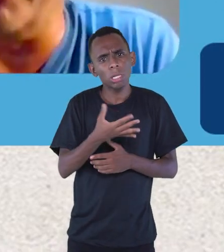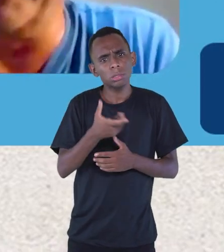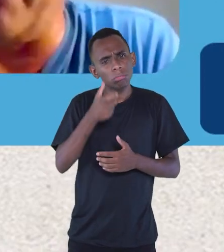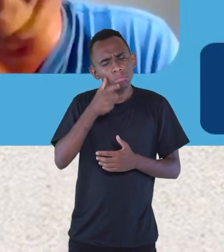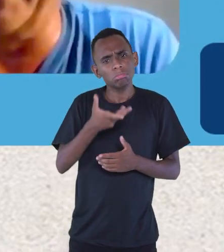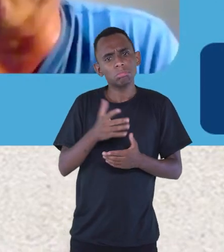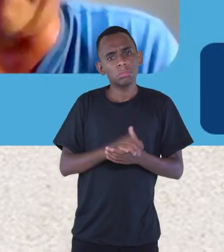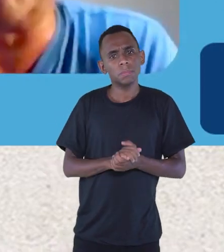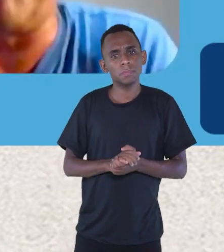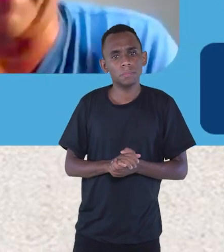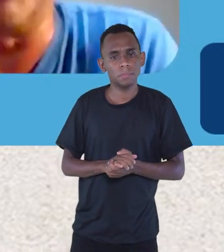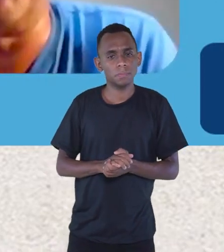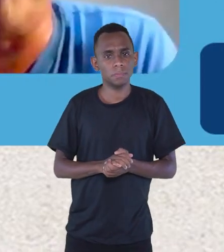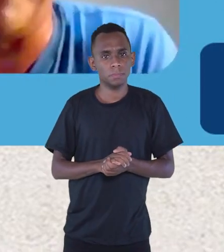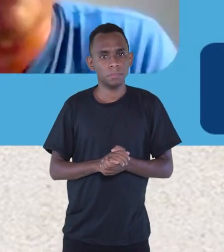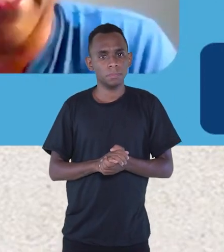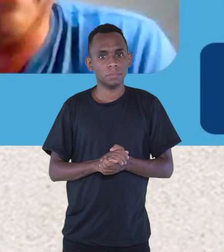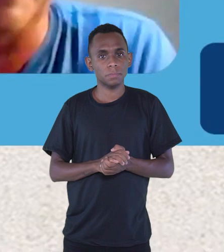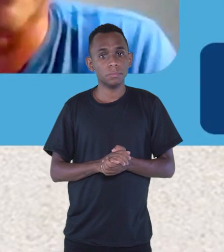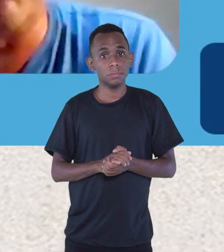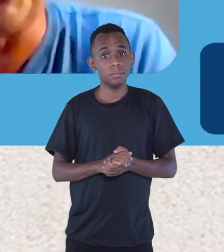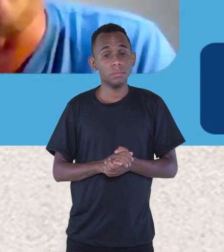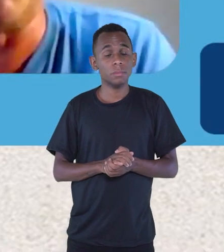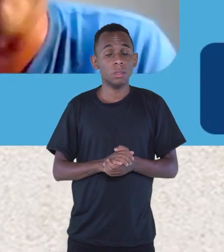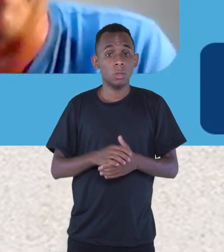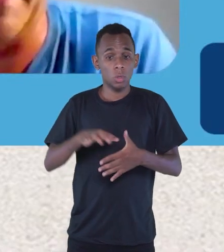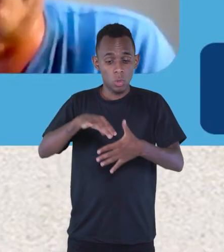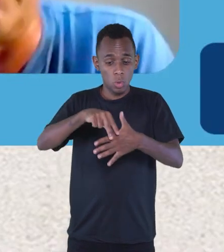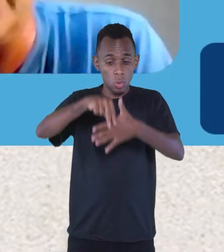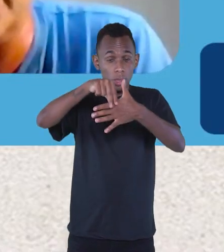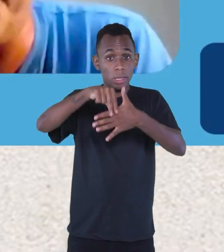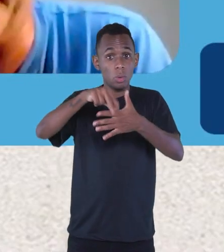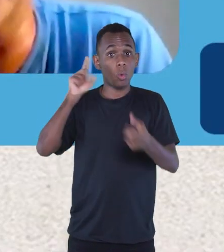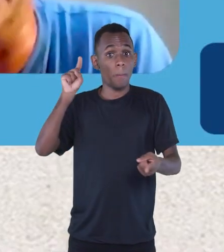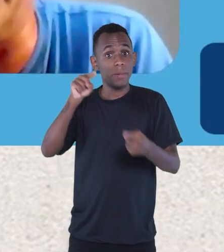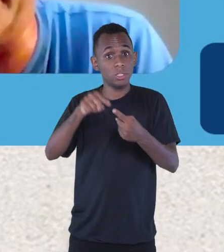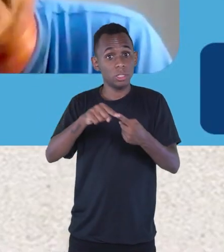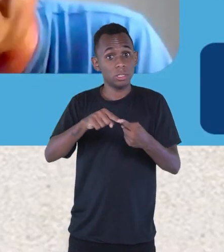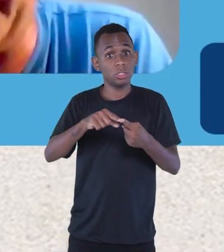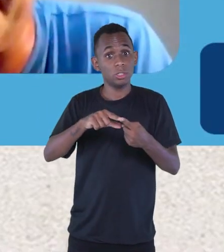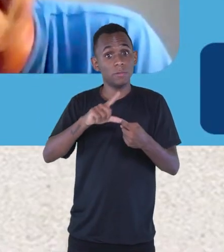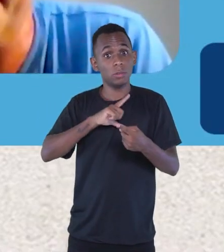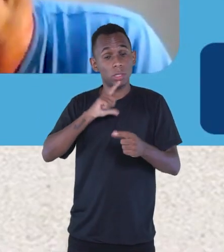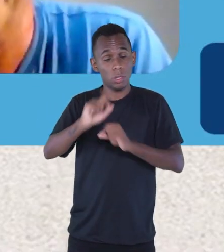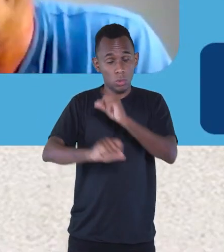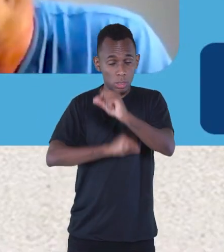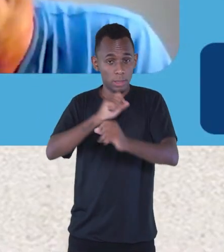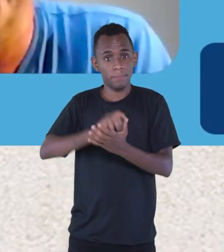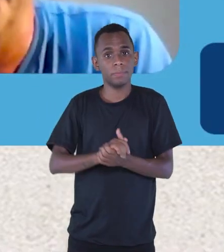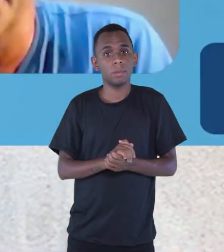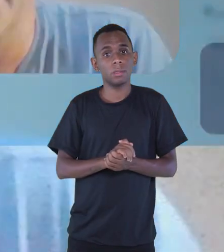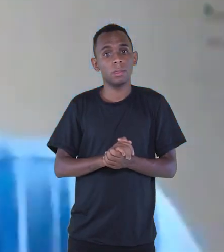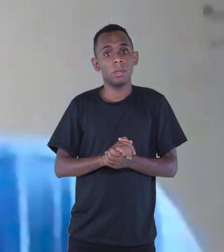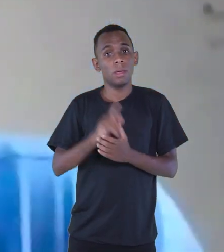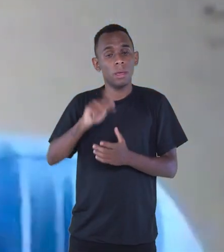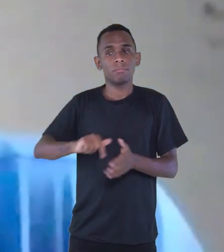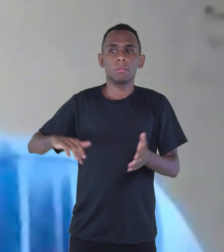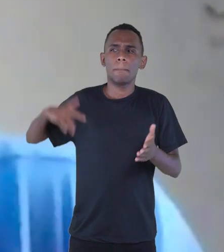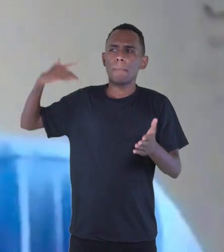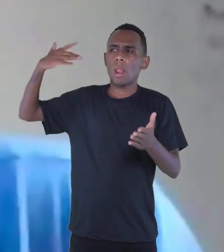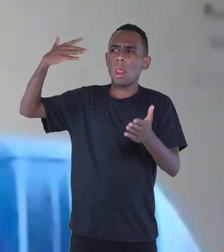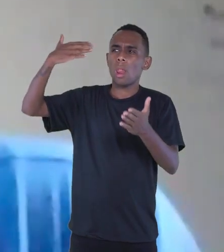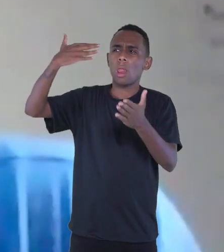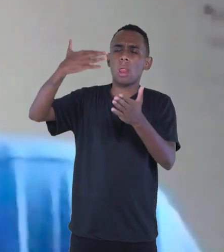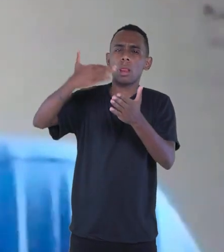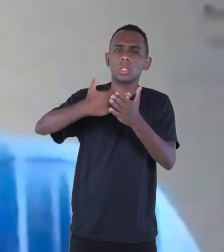Esse Cordel, ele faz parte de uma ideia que eu tive chamado Passeando na História. Esse